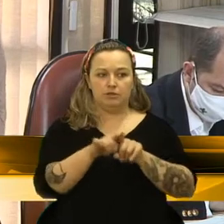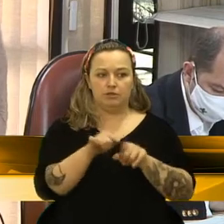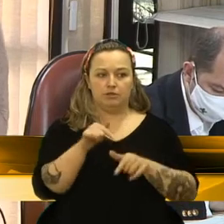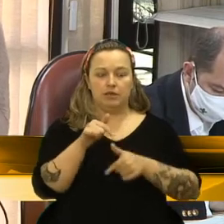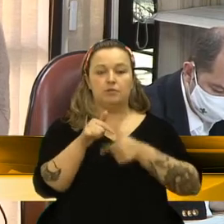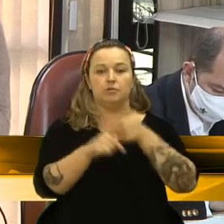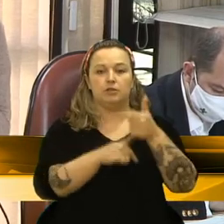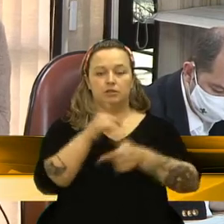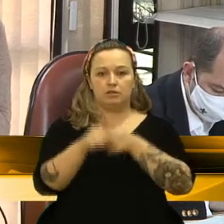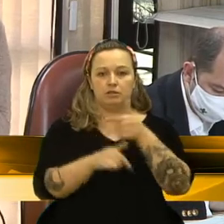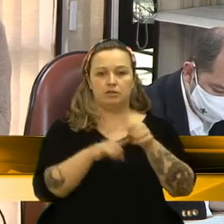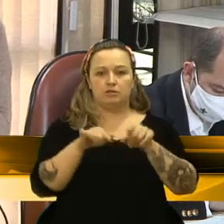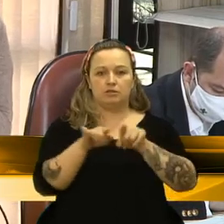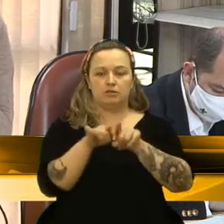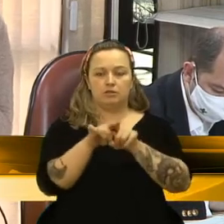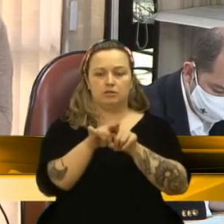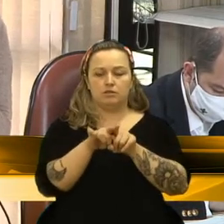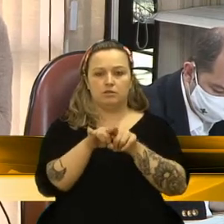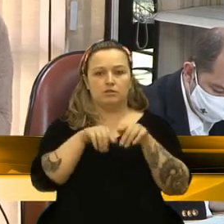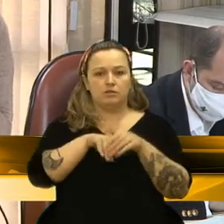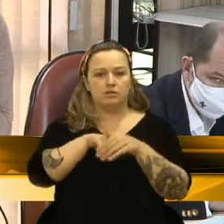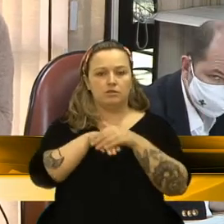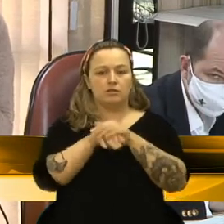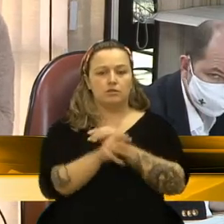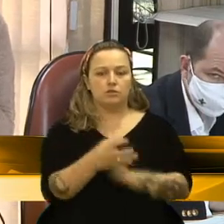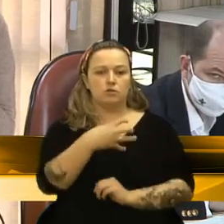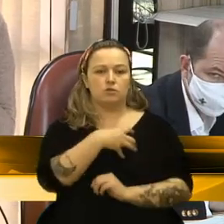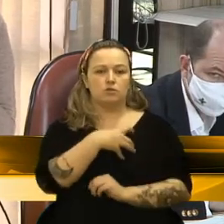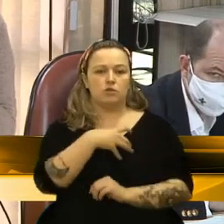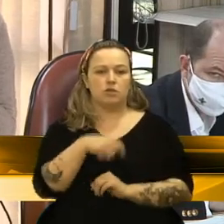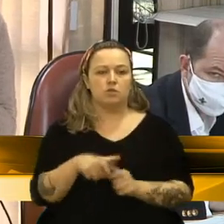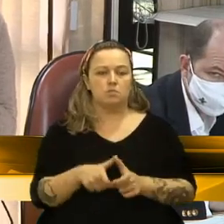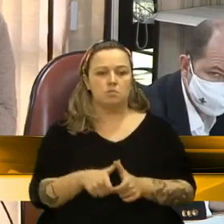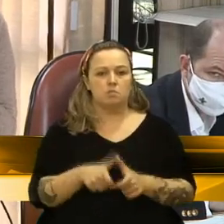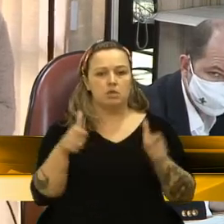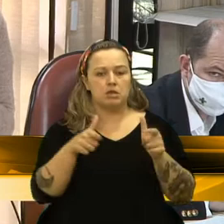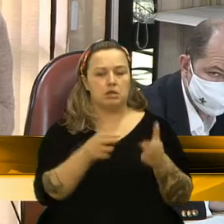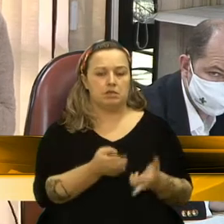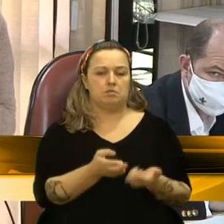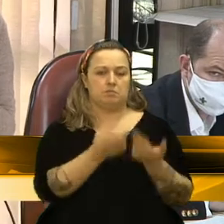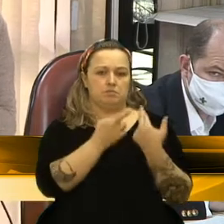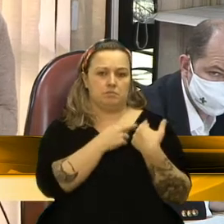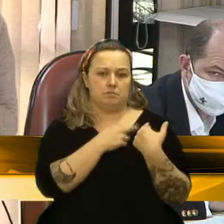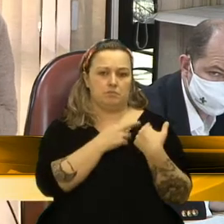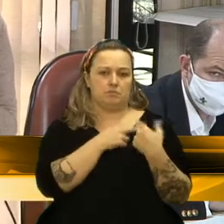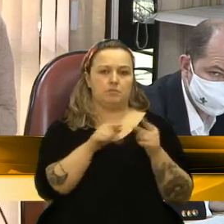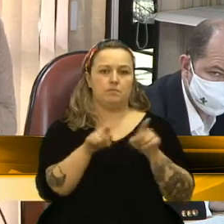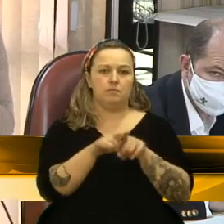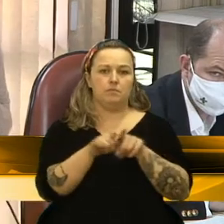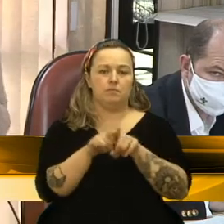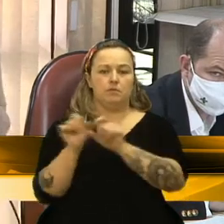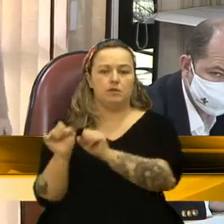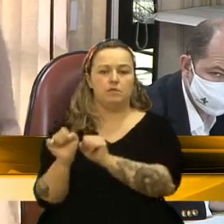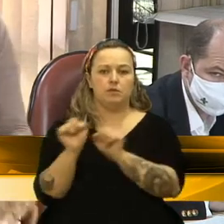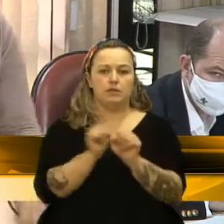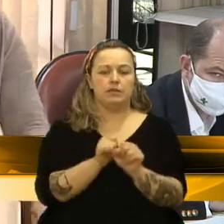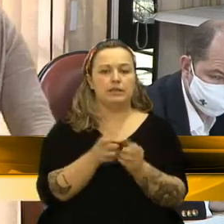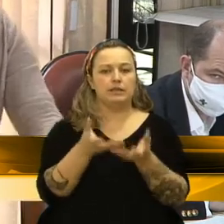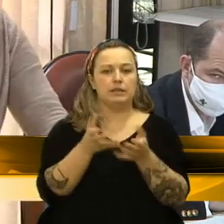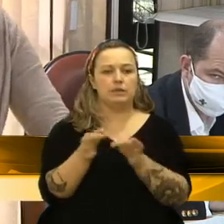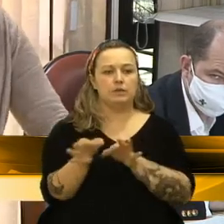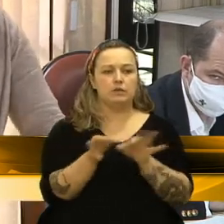funcional, de se adequar da forma mais responsável e também para o poder público organizar toda essa